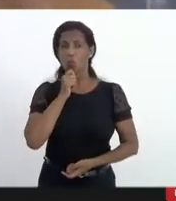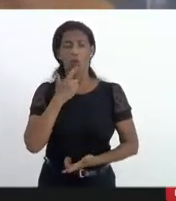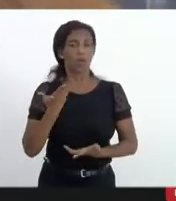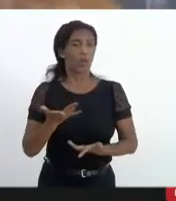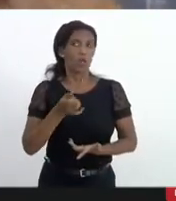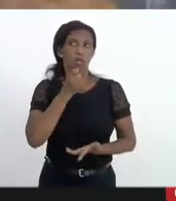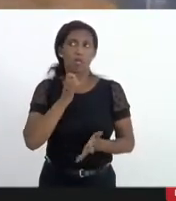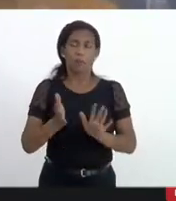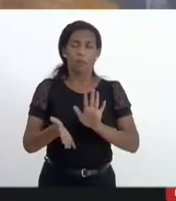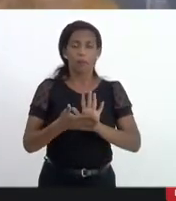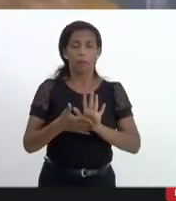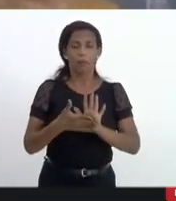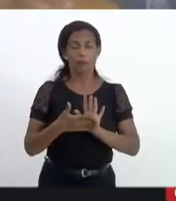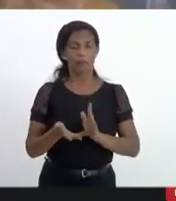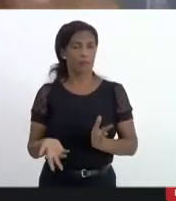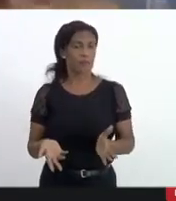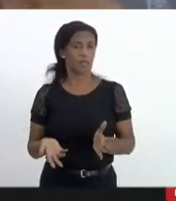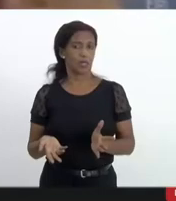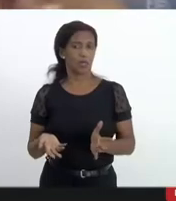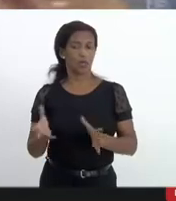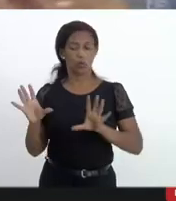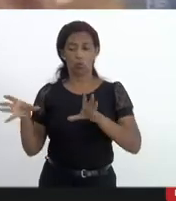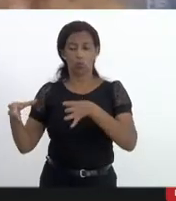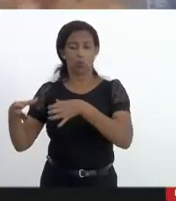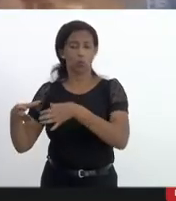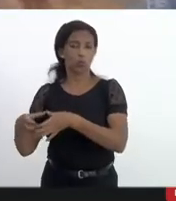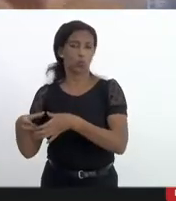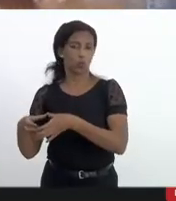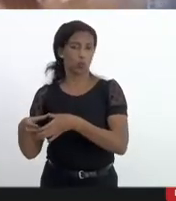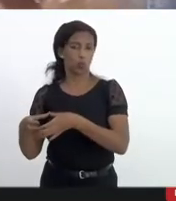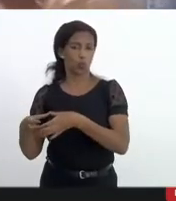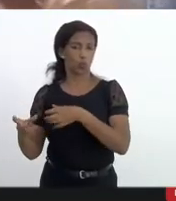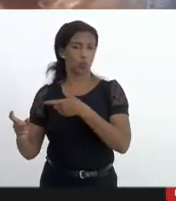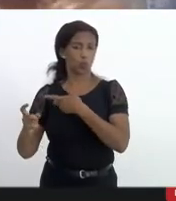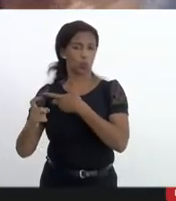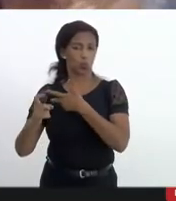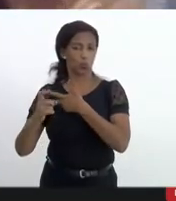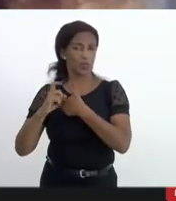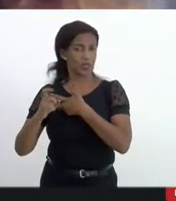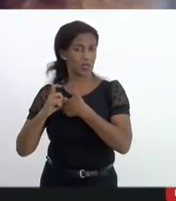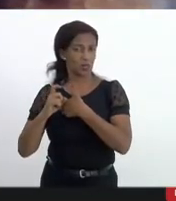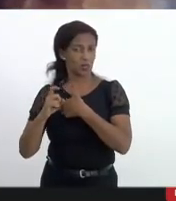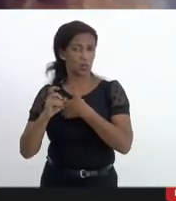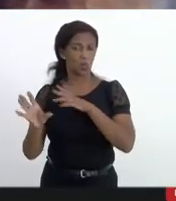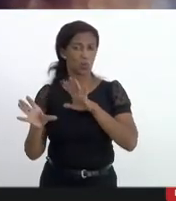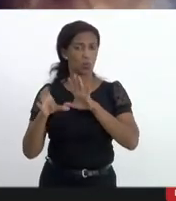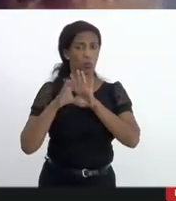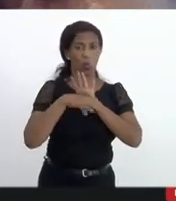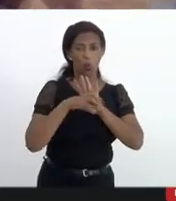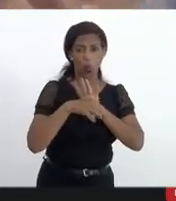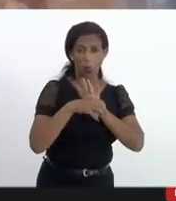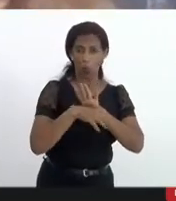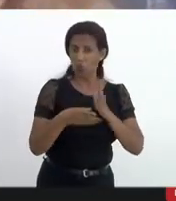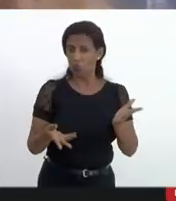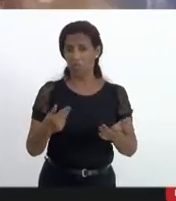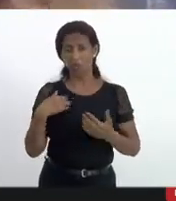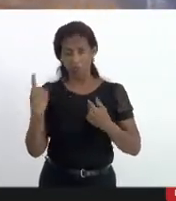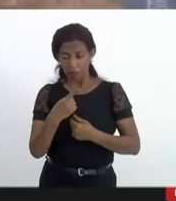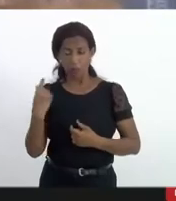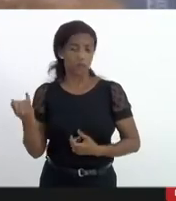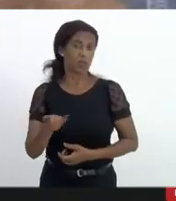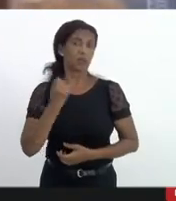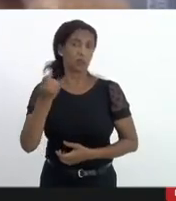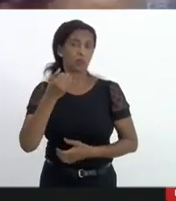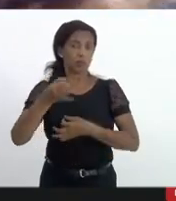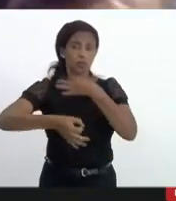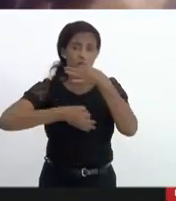exemplo um parecer do Executivo da Procuradoria Geral sobre a adoção do conceito de excepcionalidade pra nós é muito importante